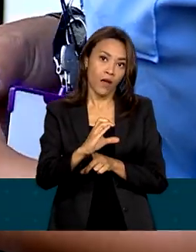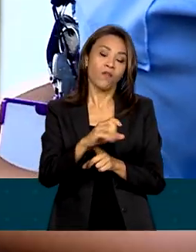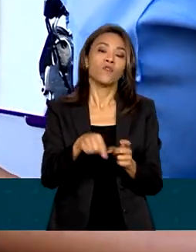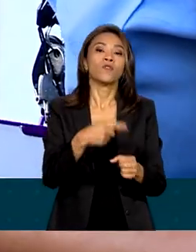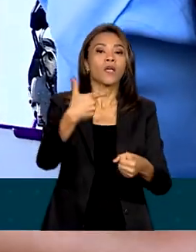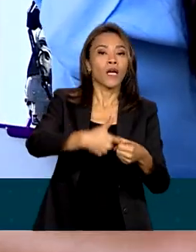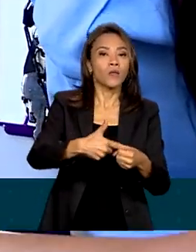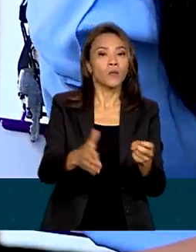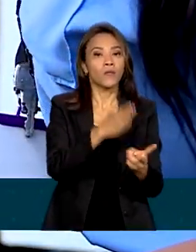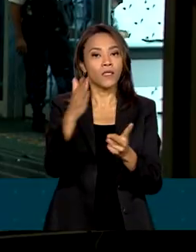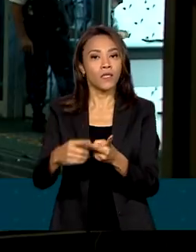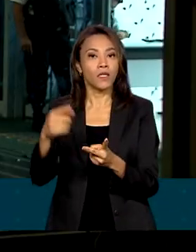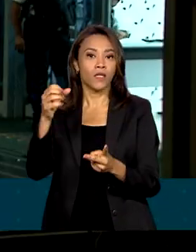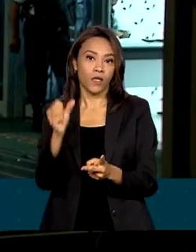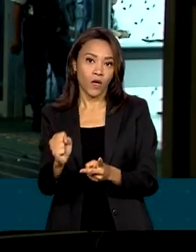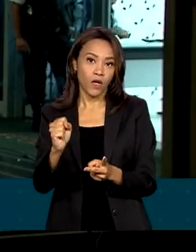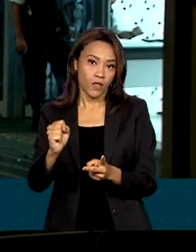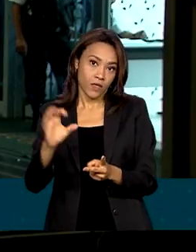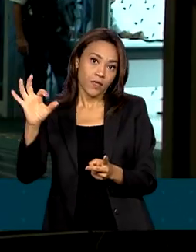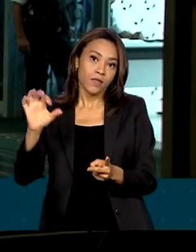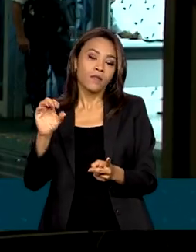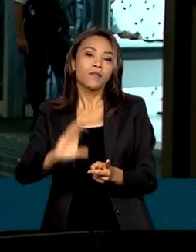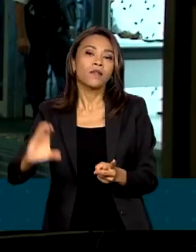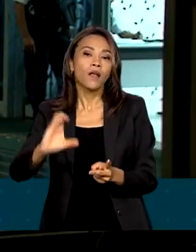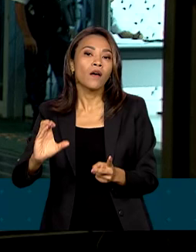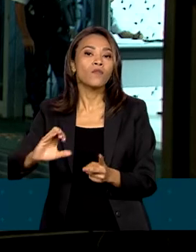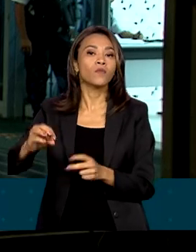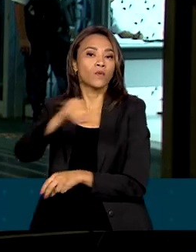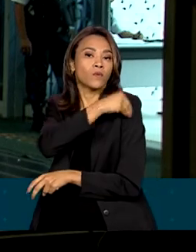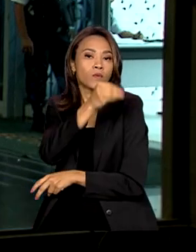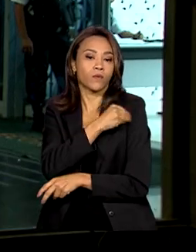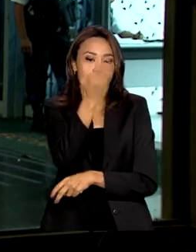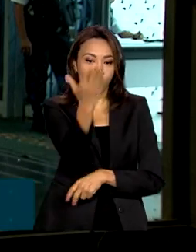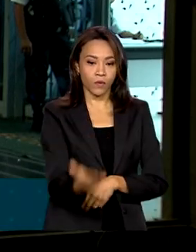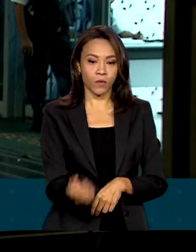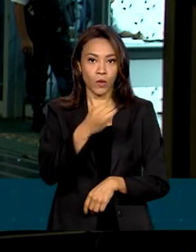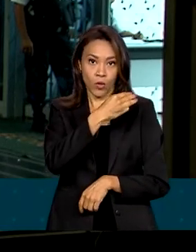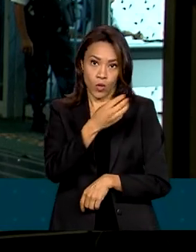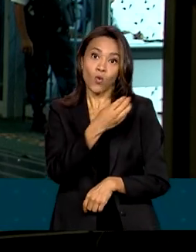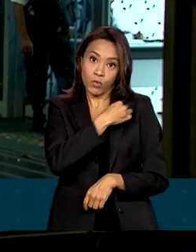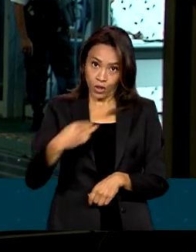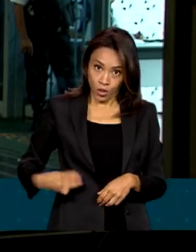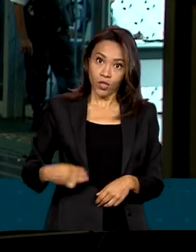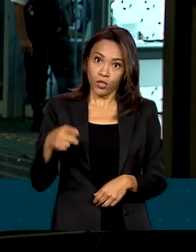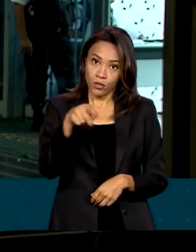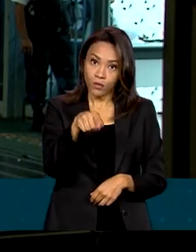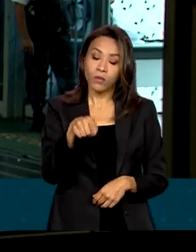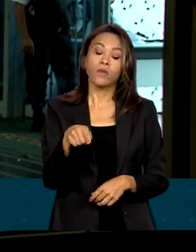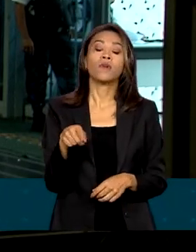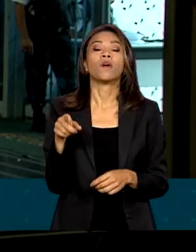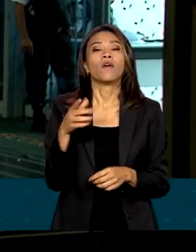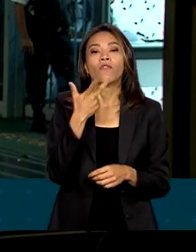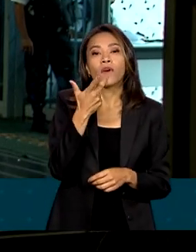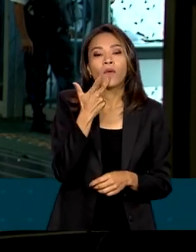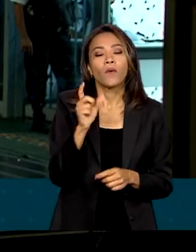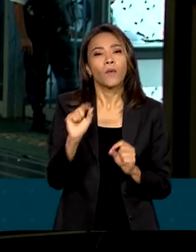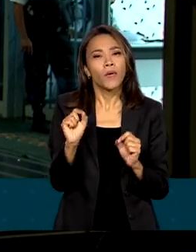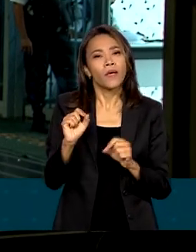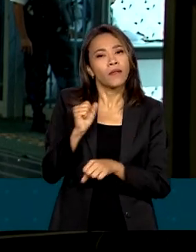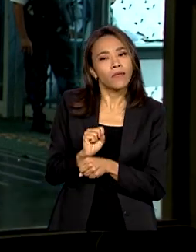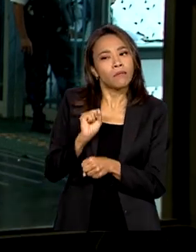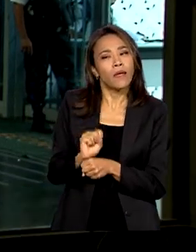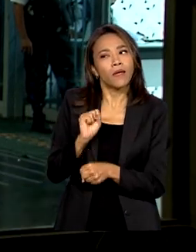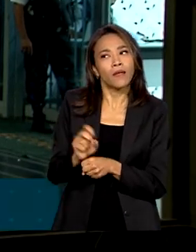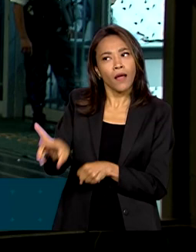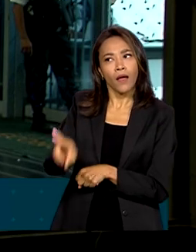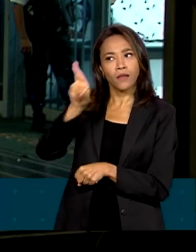0,02 no etanol. O ministro da Fazenda, Fernando Haddad, afirmou que o governo federal aguardou a decisão